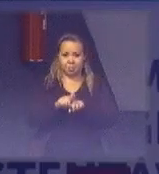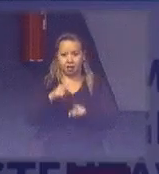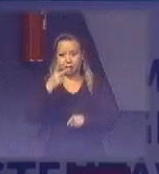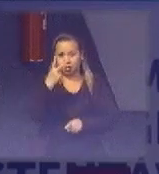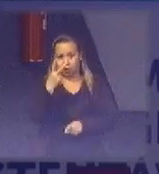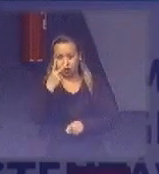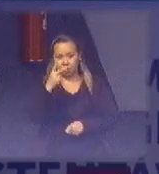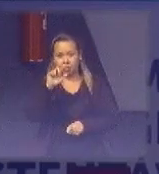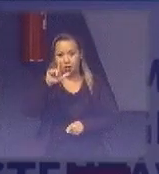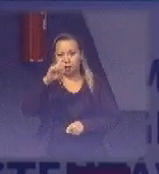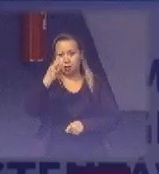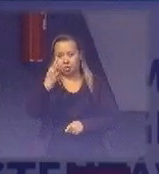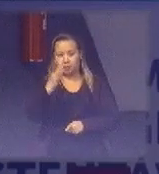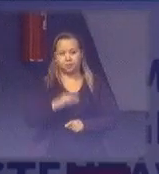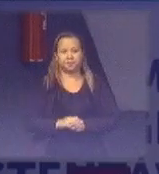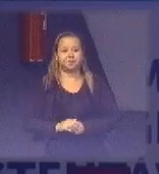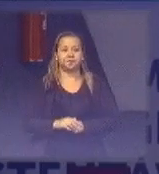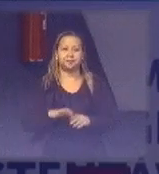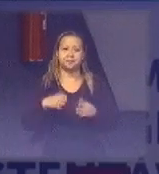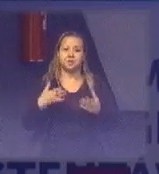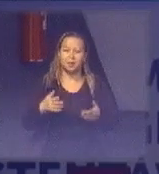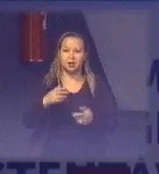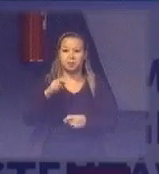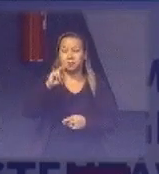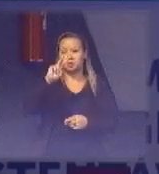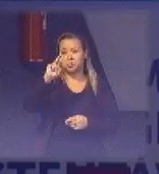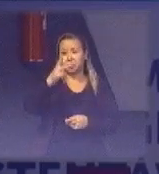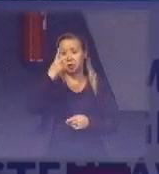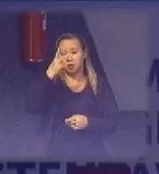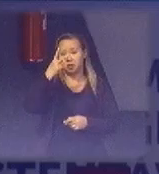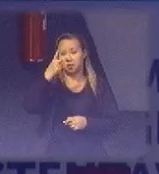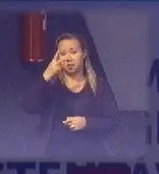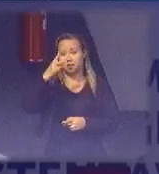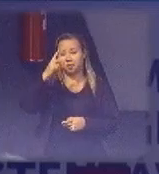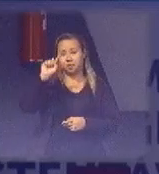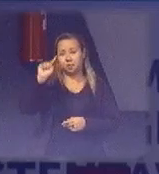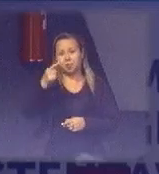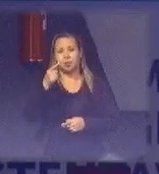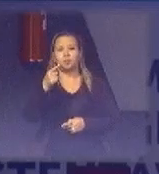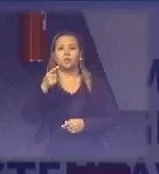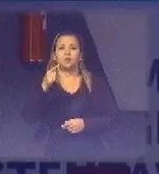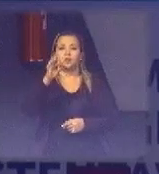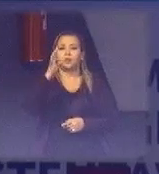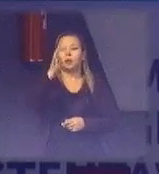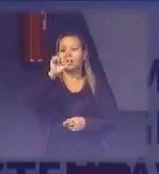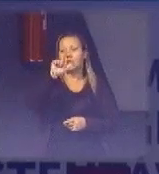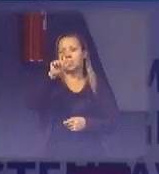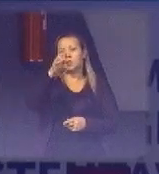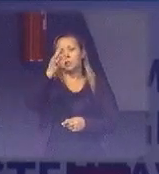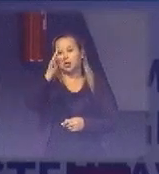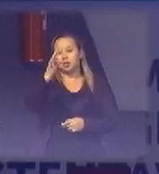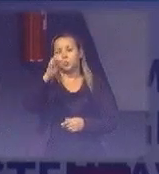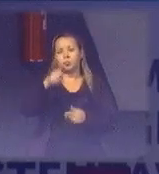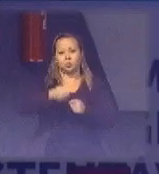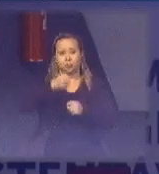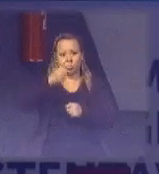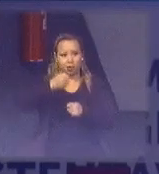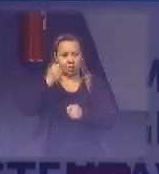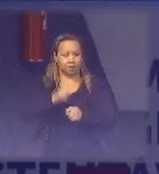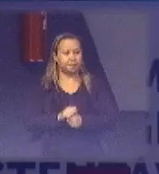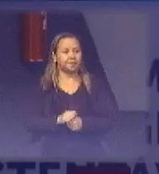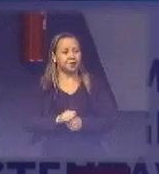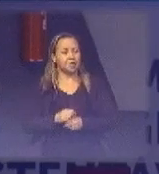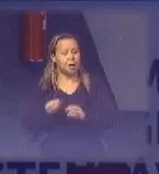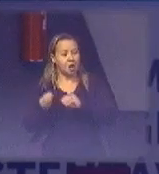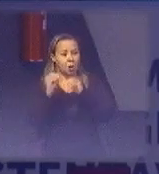lacres. Correto? Essas ações, elas estão desenvolvidas, estão sendo apresentadas no nosso Instagram. Nós